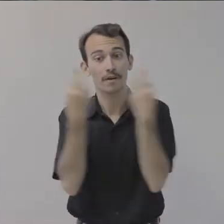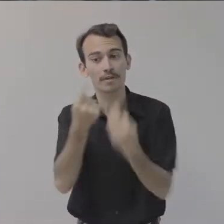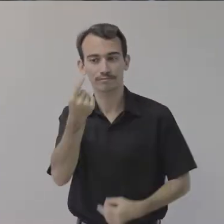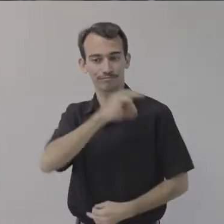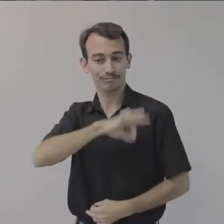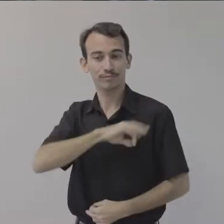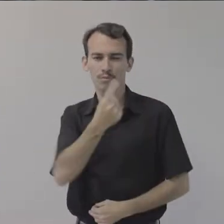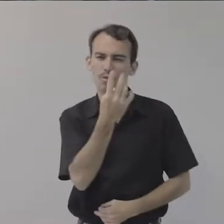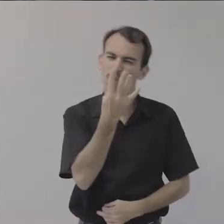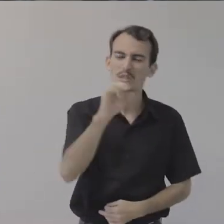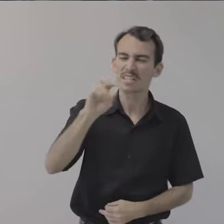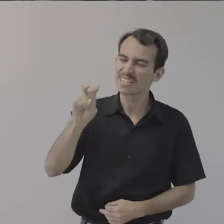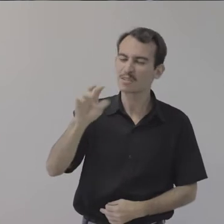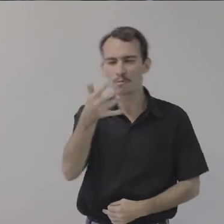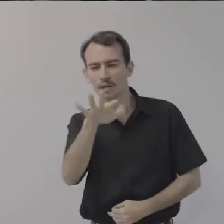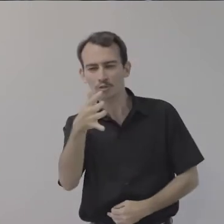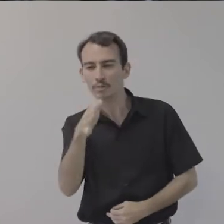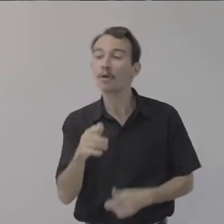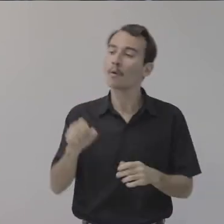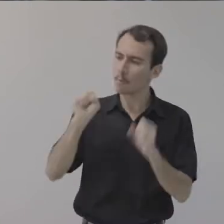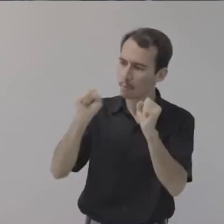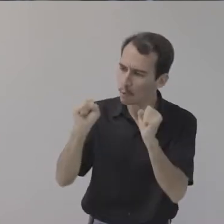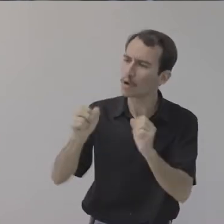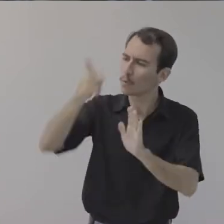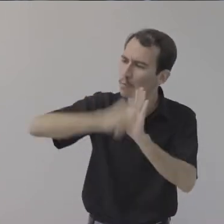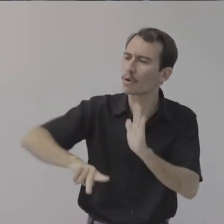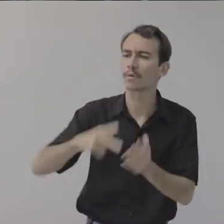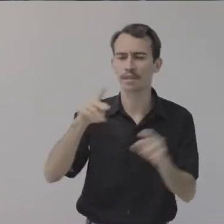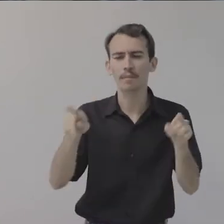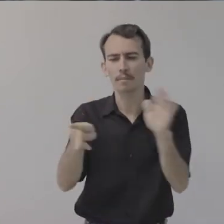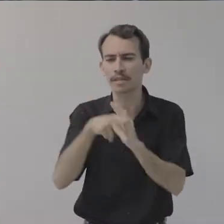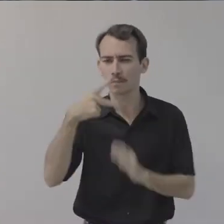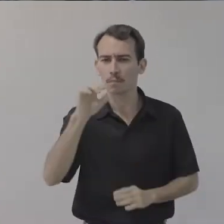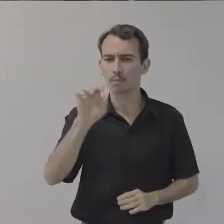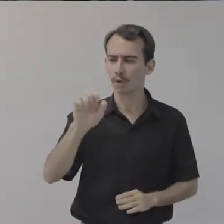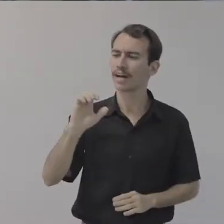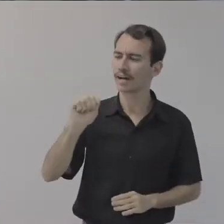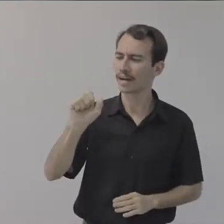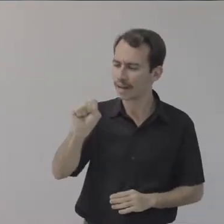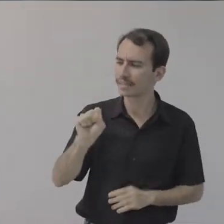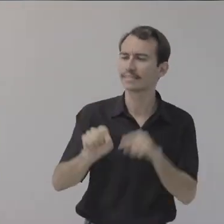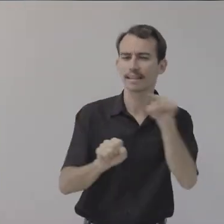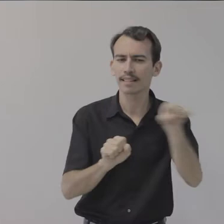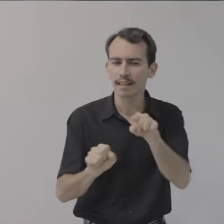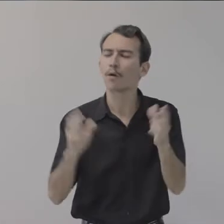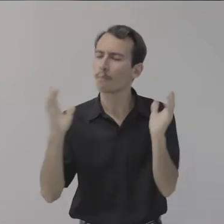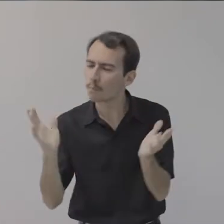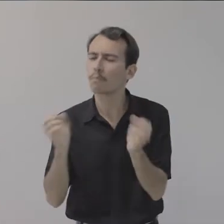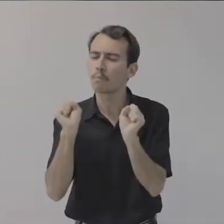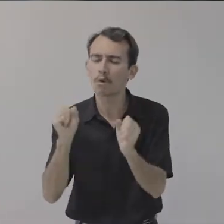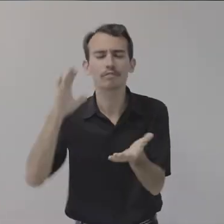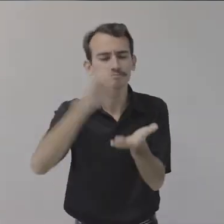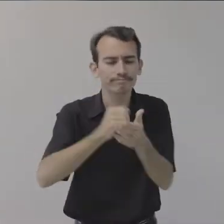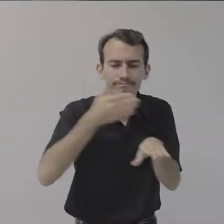salário mínimo e meio por pessoa têm direito de se cadastrar no Programa de Assistência Estudantil da UFIS, o PROAS. Quem ainda não está